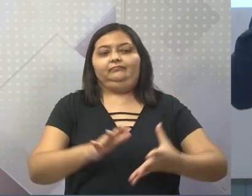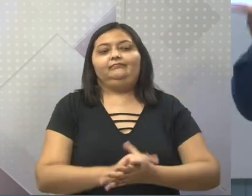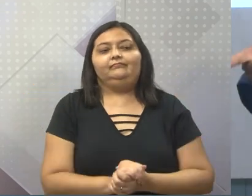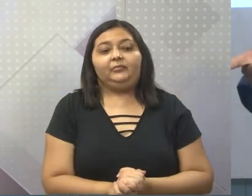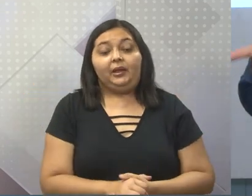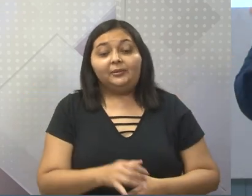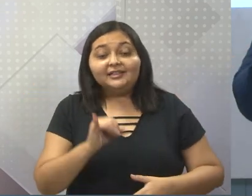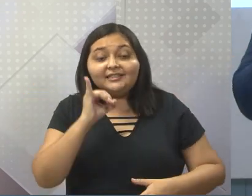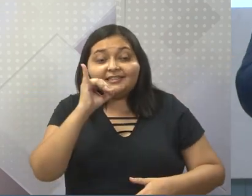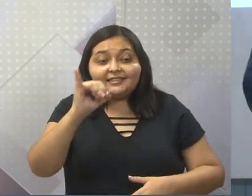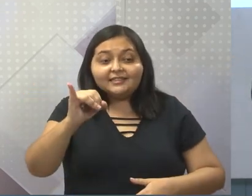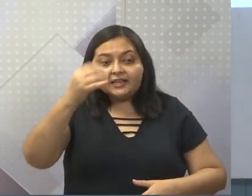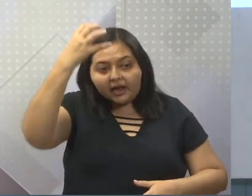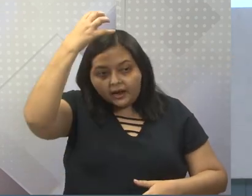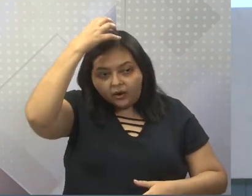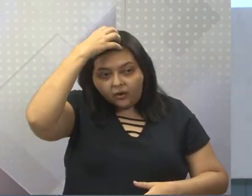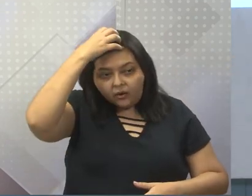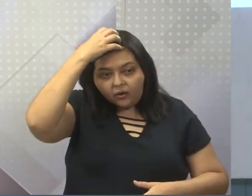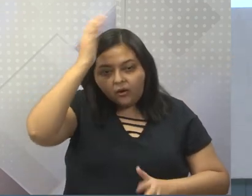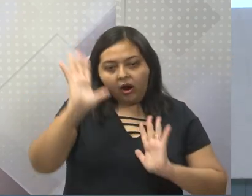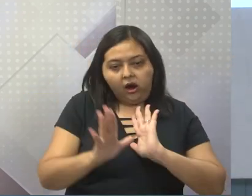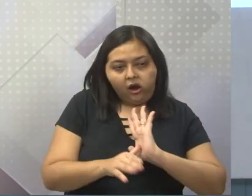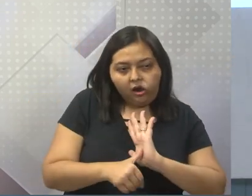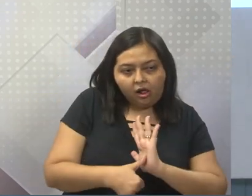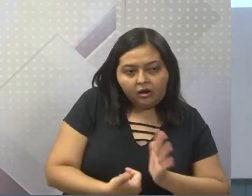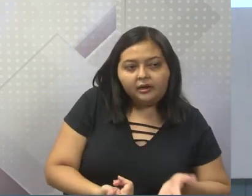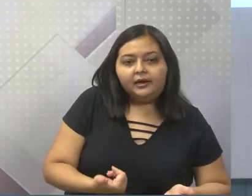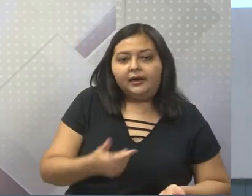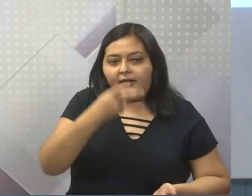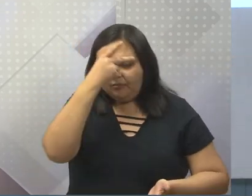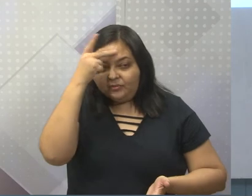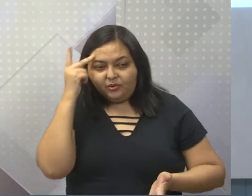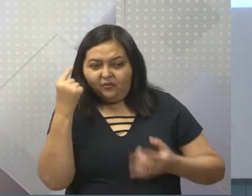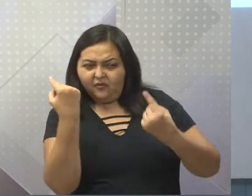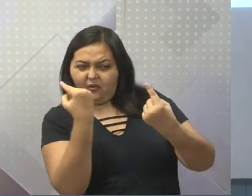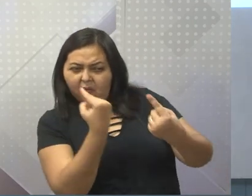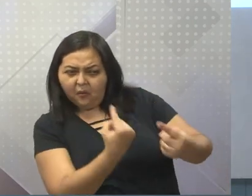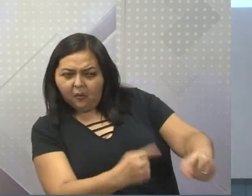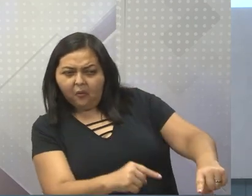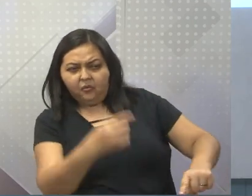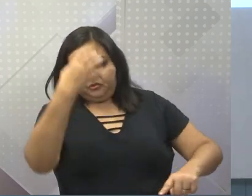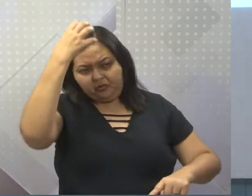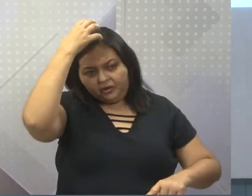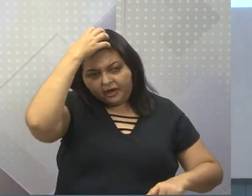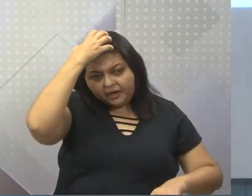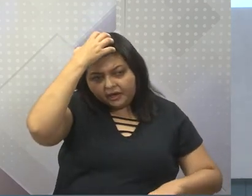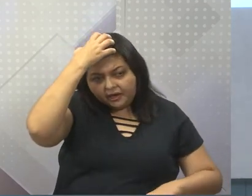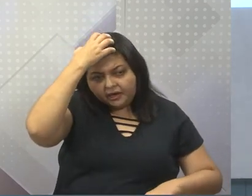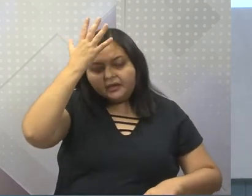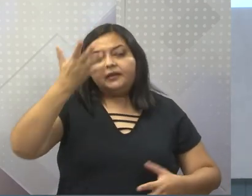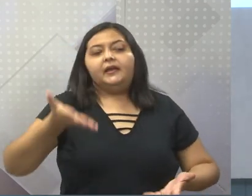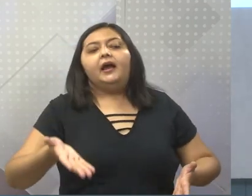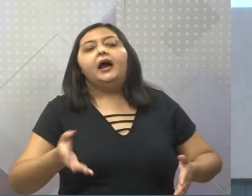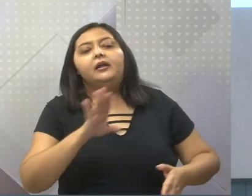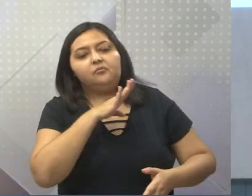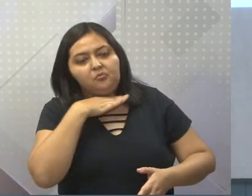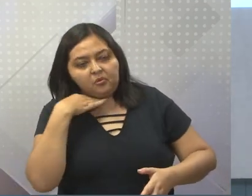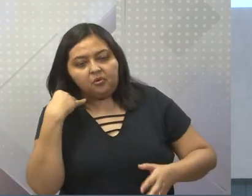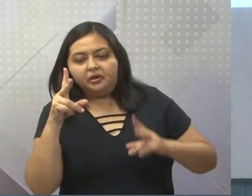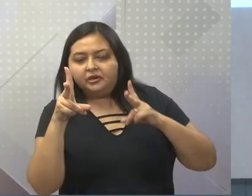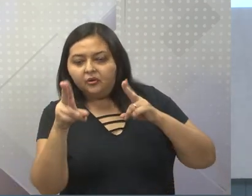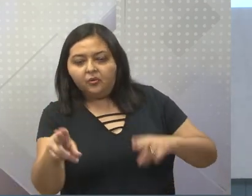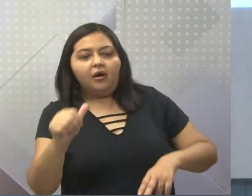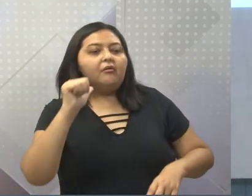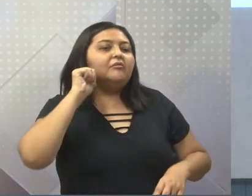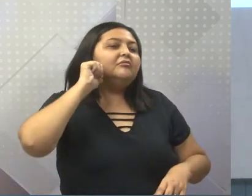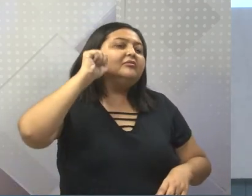iria ter aquele mesmo destino. E a gente, se vocês quiserem acompanhar, pesquisar no YouTube também depois, tem